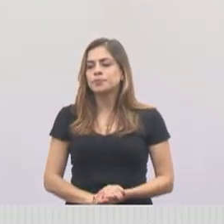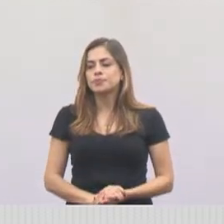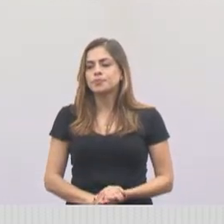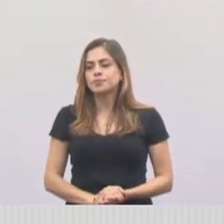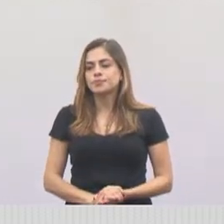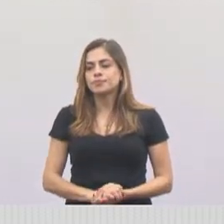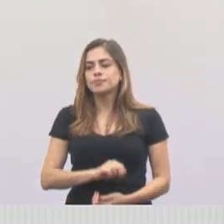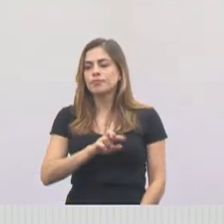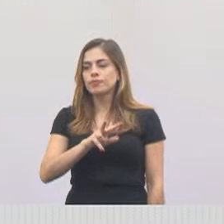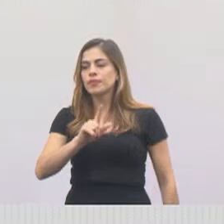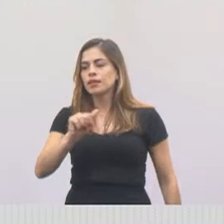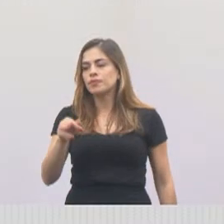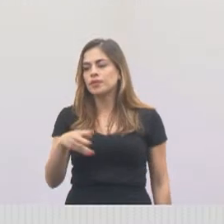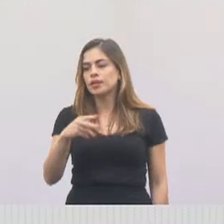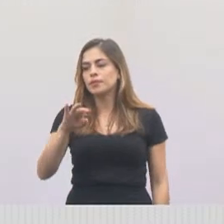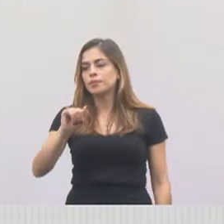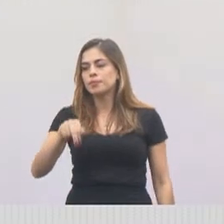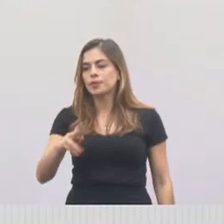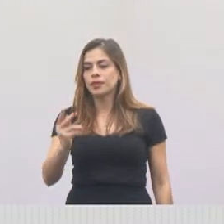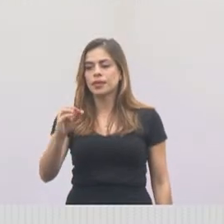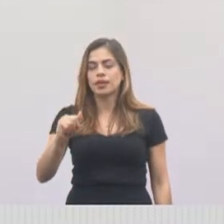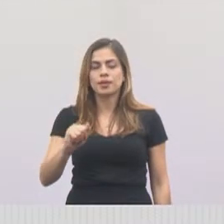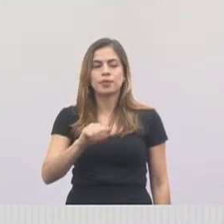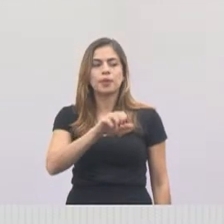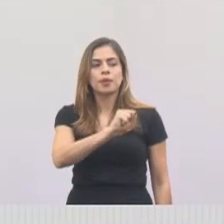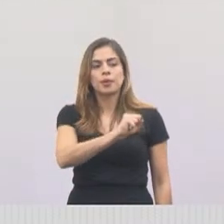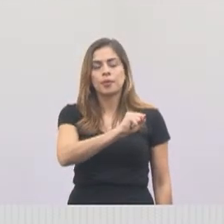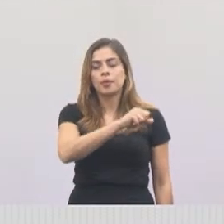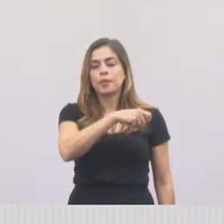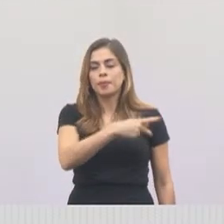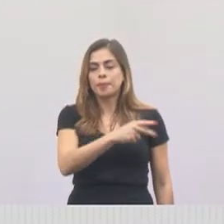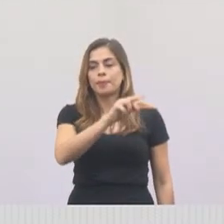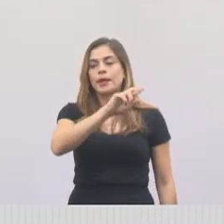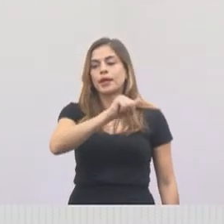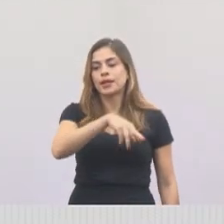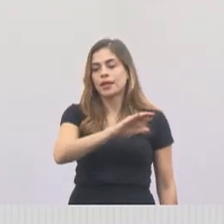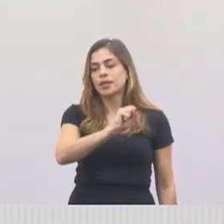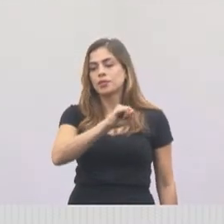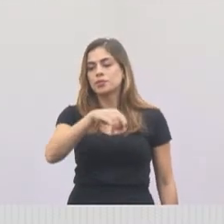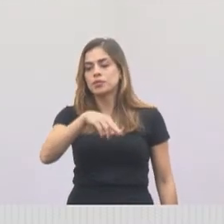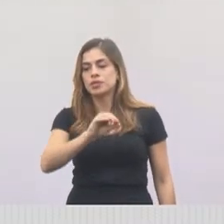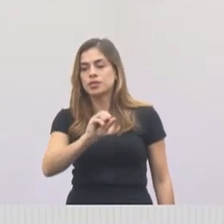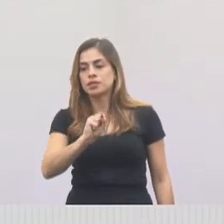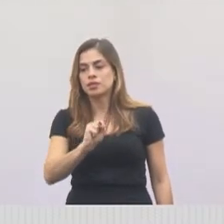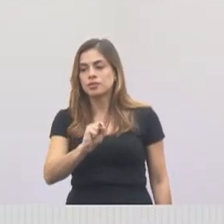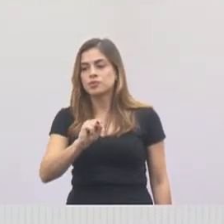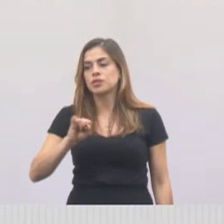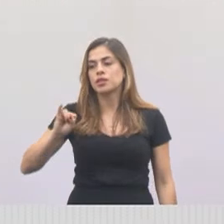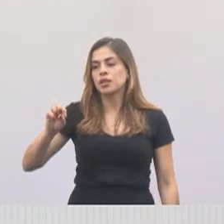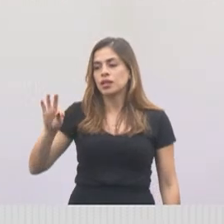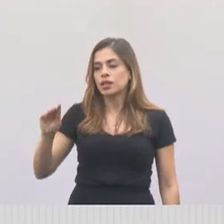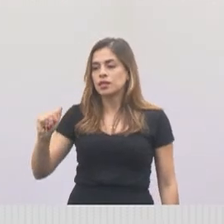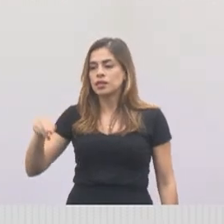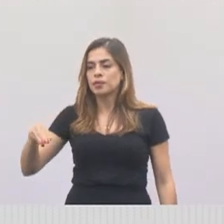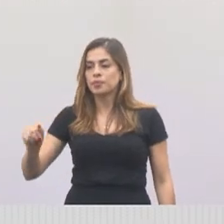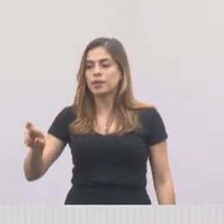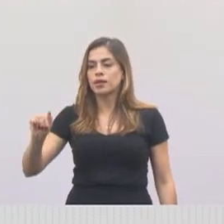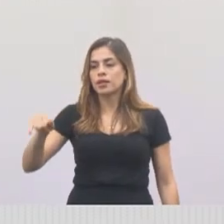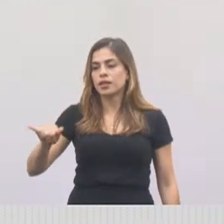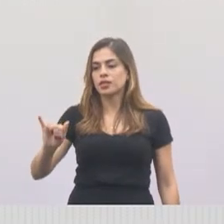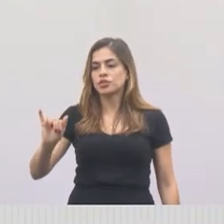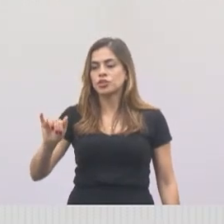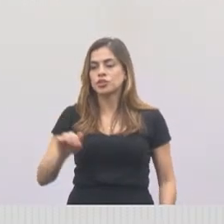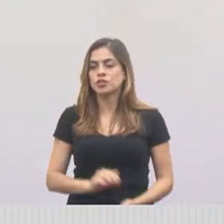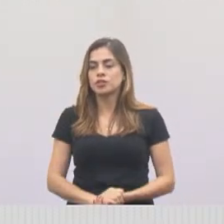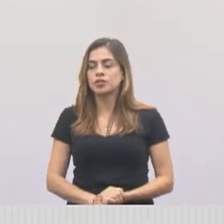Guarani, Vila Pinheiro, Parque dos Sinos, Parque Itamaraty. Todos esses bairros participarão dessa reunião.